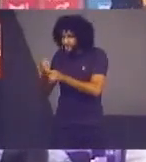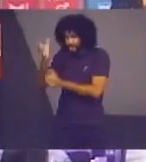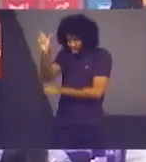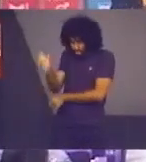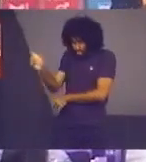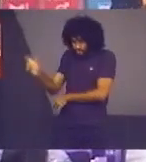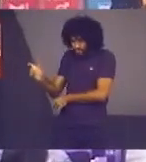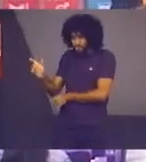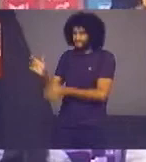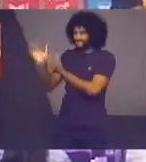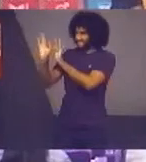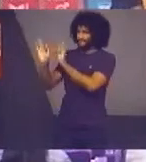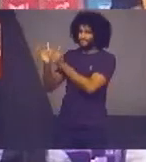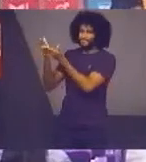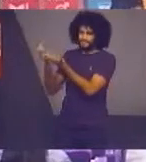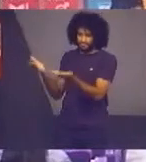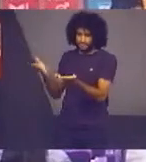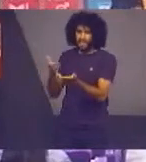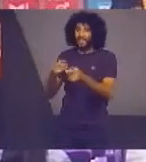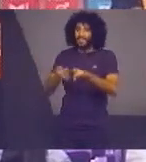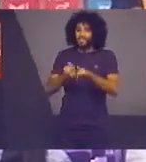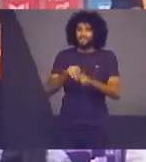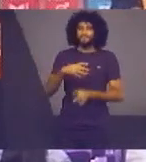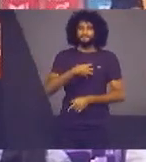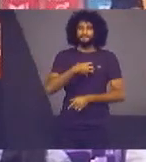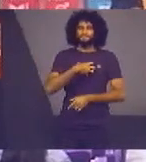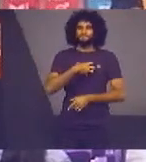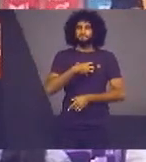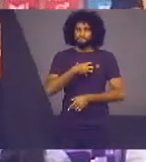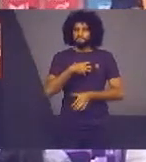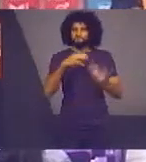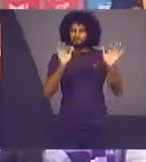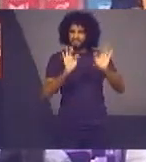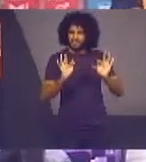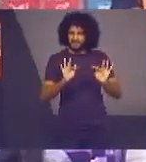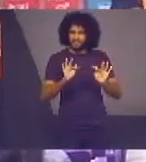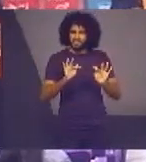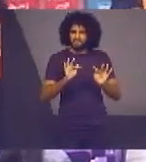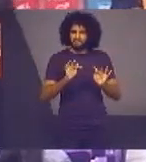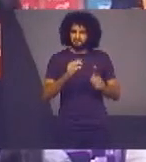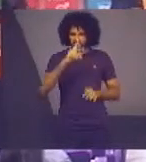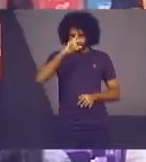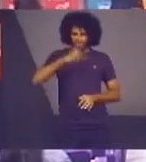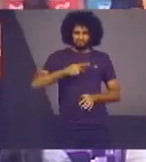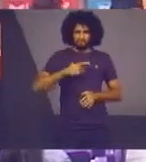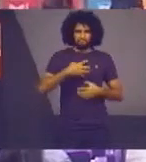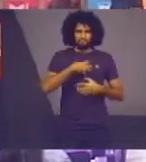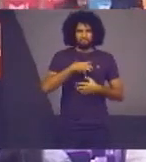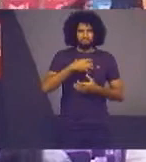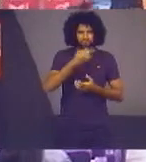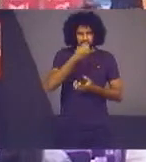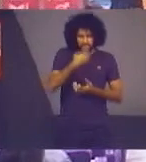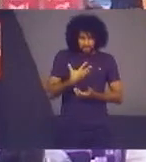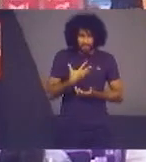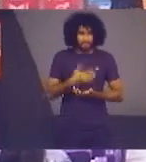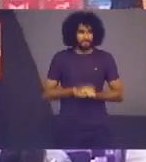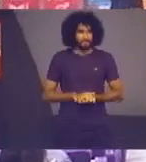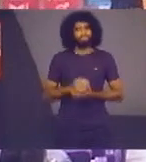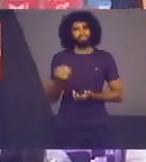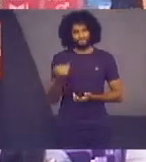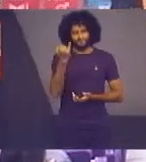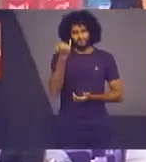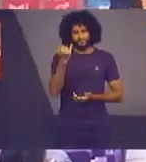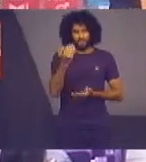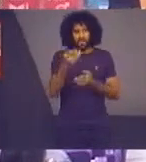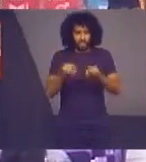E isso a faz feliz E isso a realiza Eu acho que isso é muito importante Então, para além da